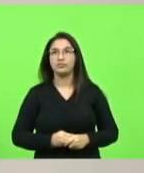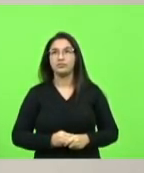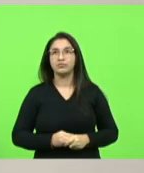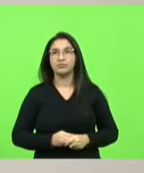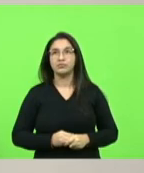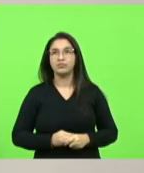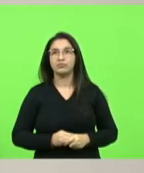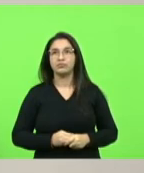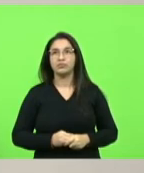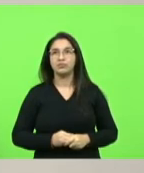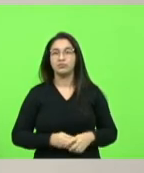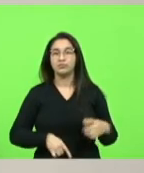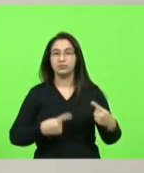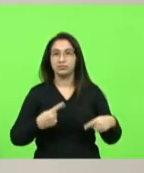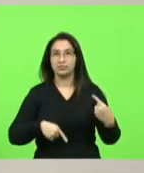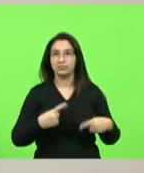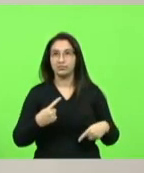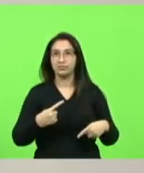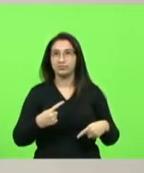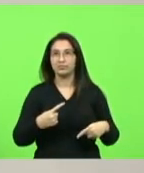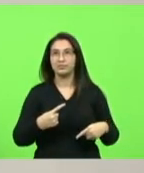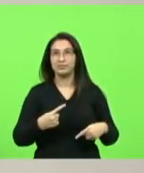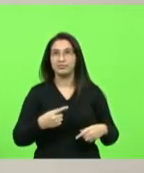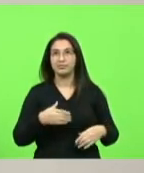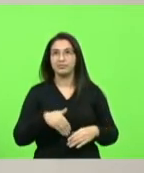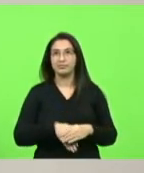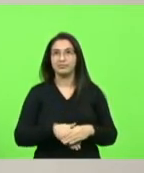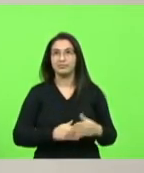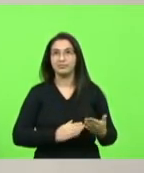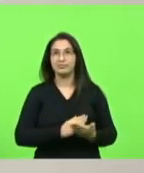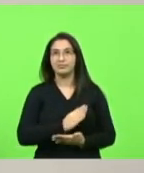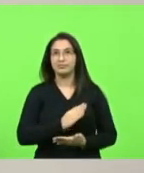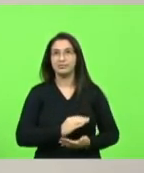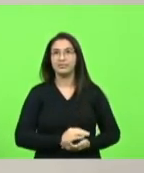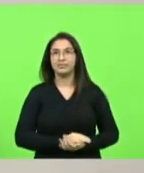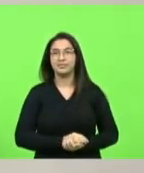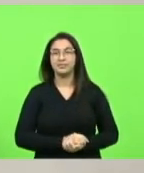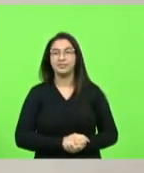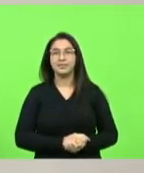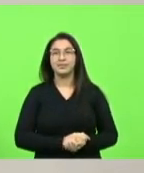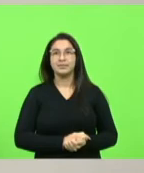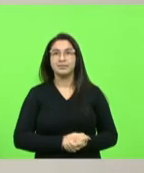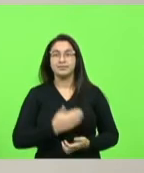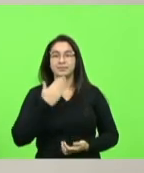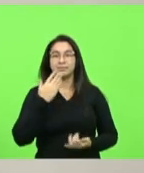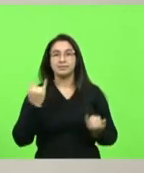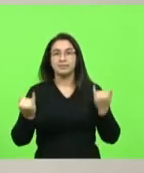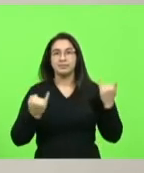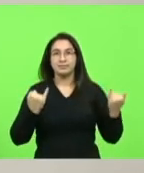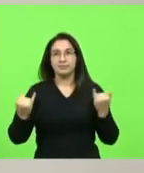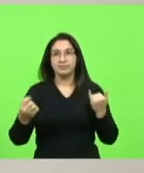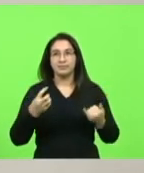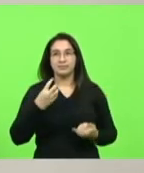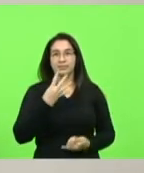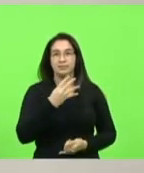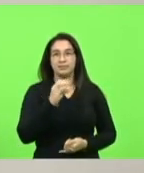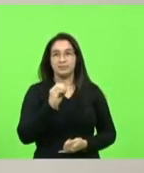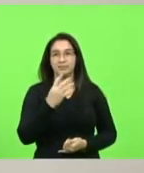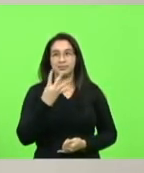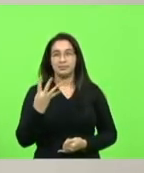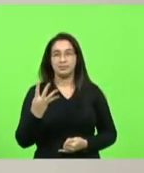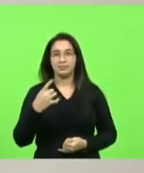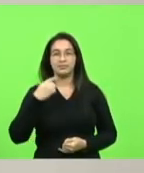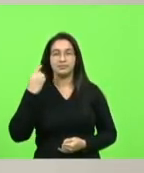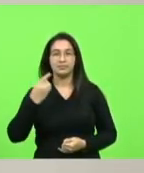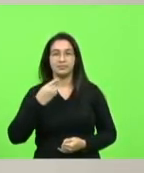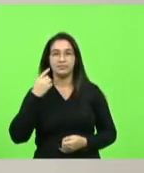aliás em discussão em votação aprovado pedido de informação número 404 deputado